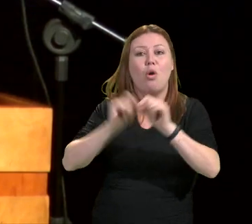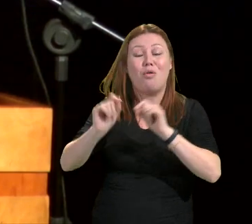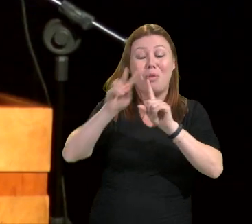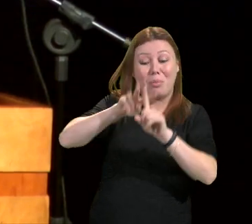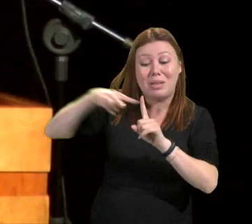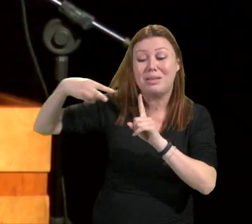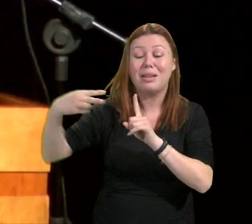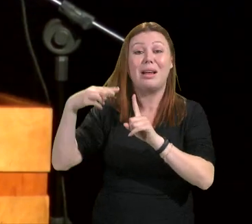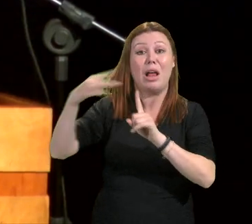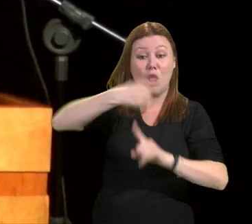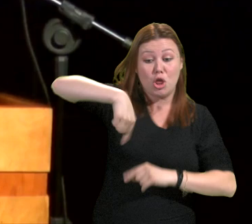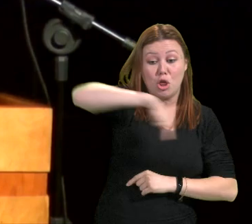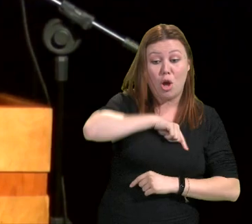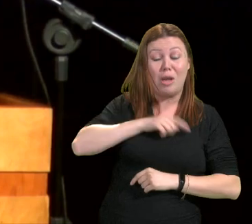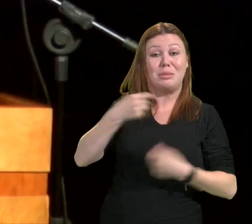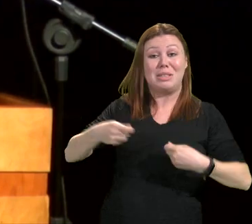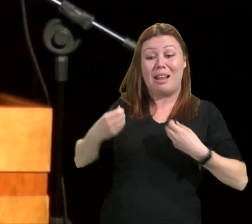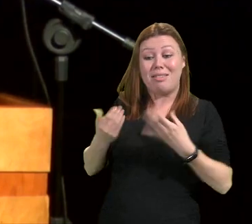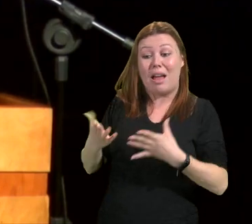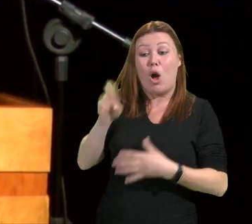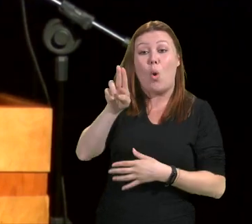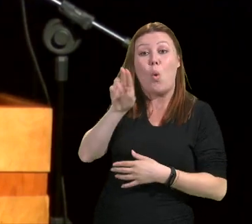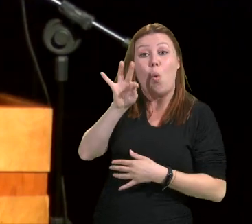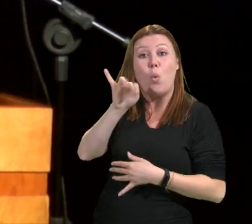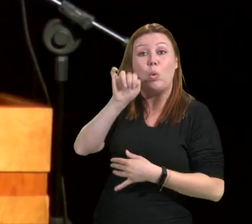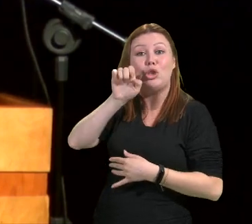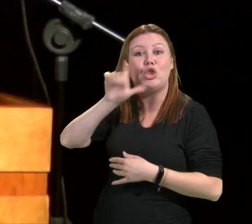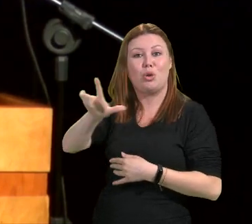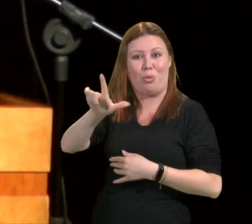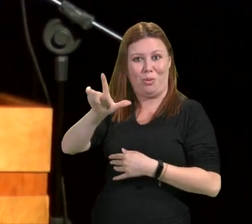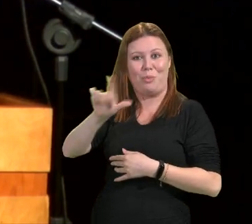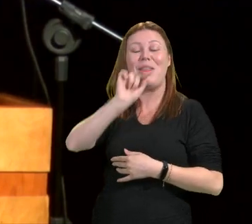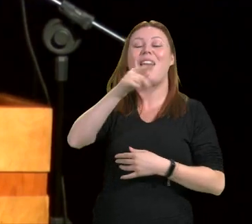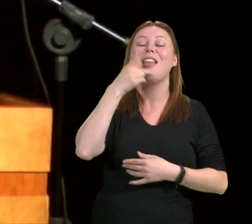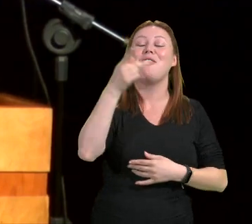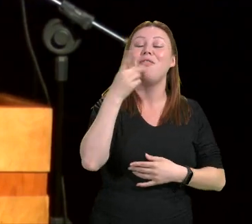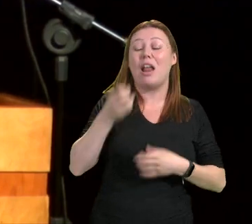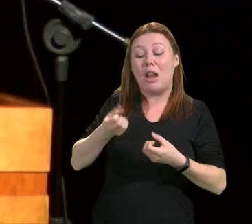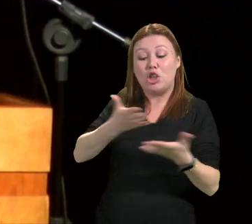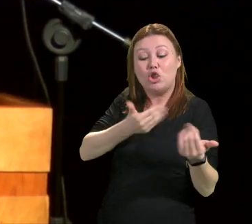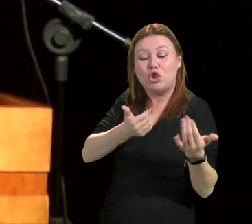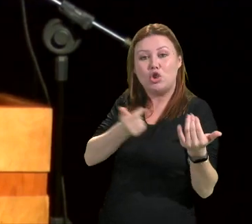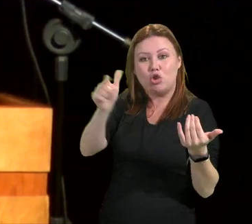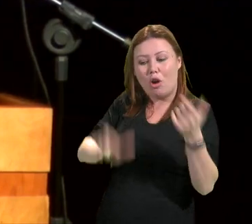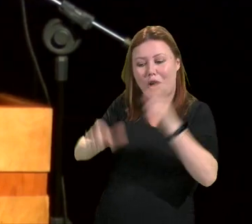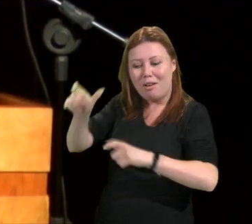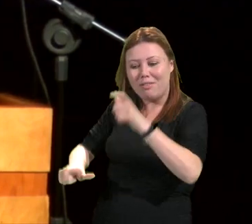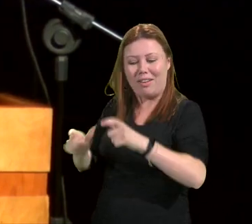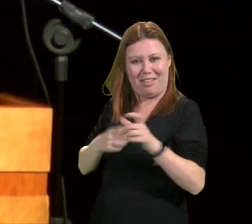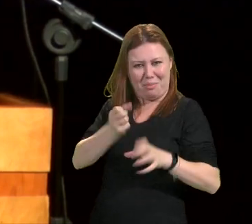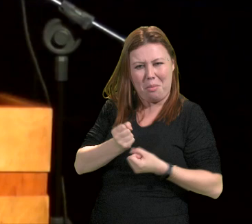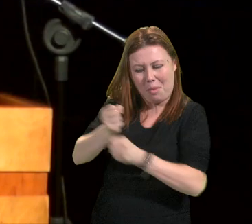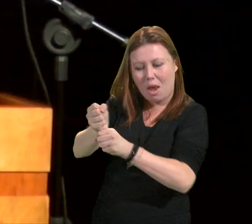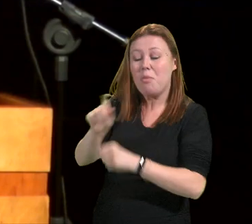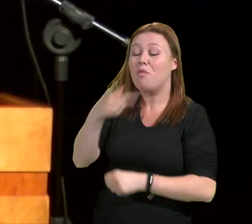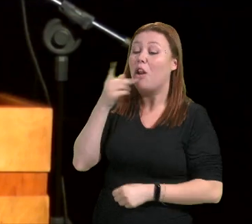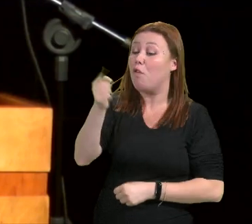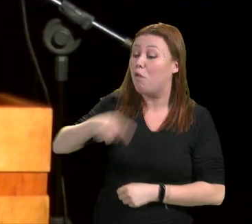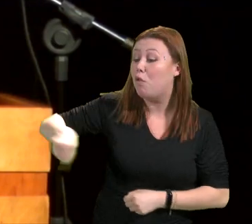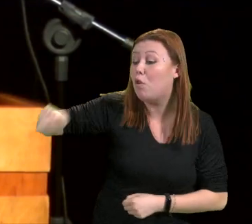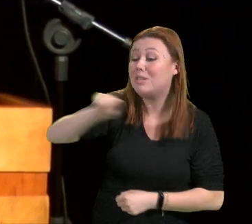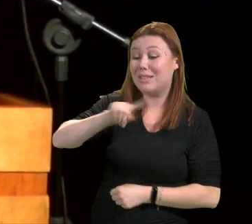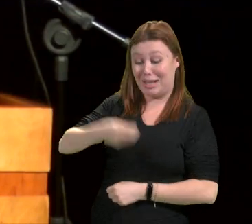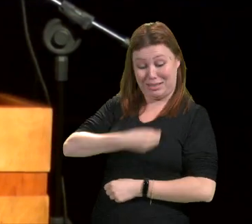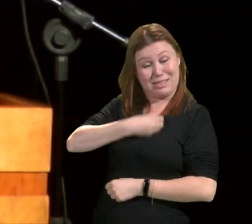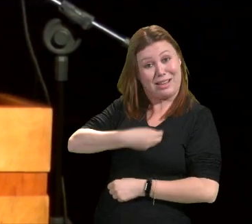existir para sermos úteis. E ele diz aos jovens filósofos premiados, vocês não existem